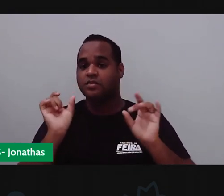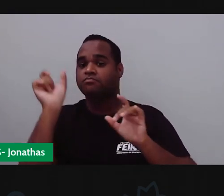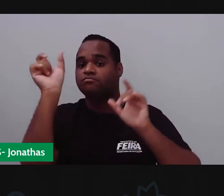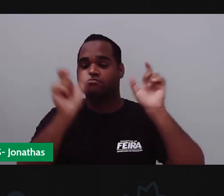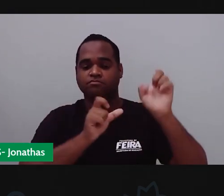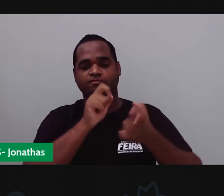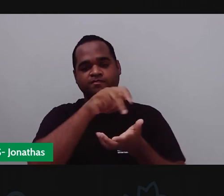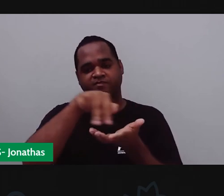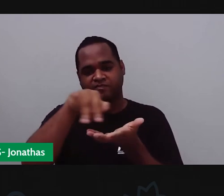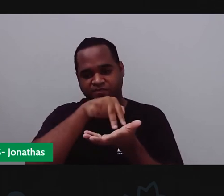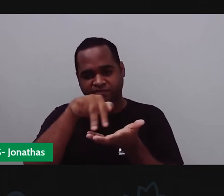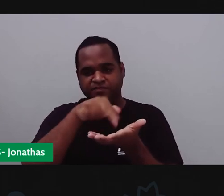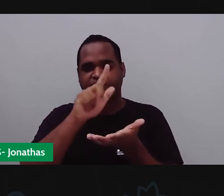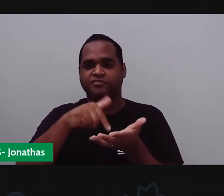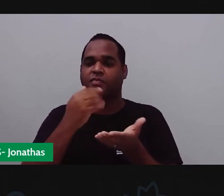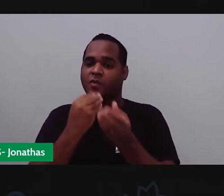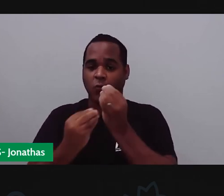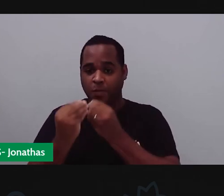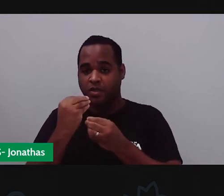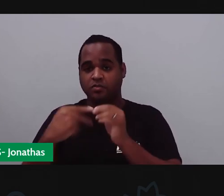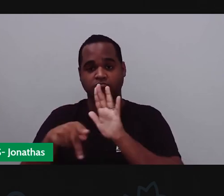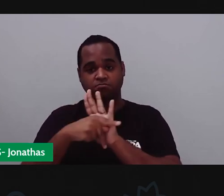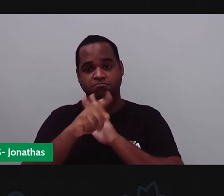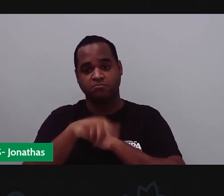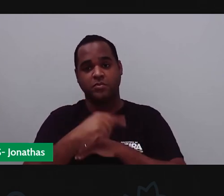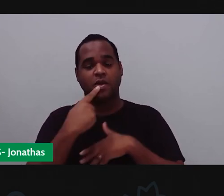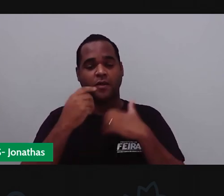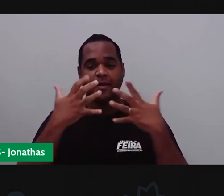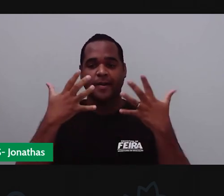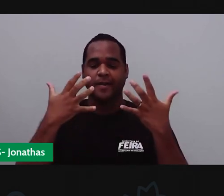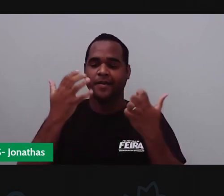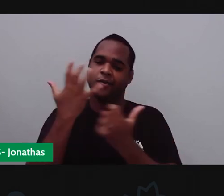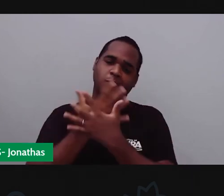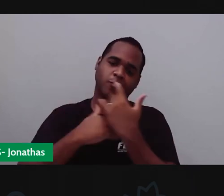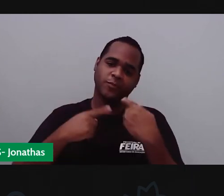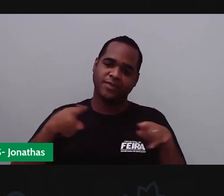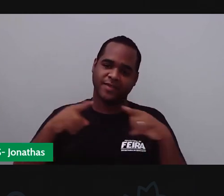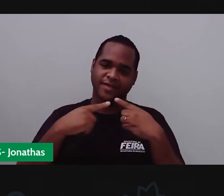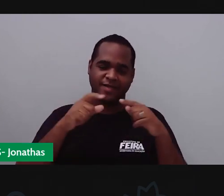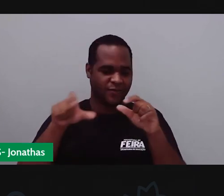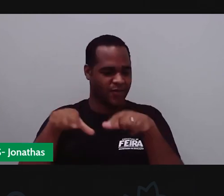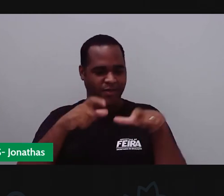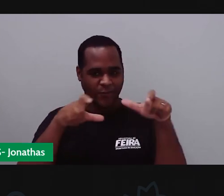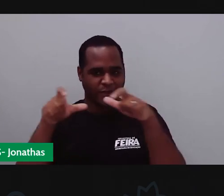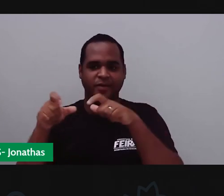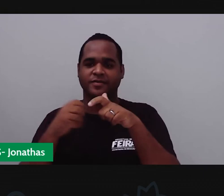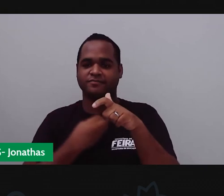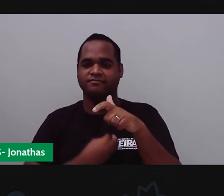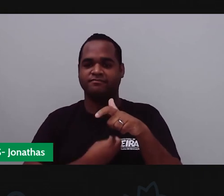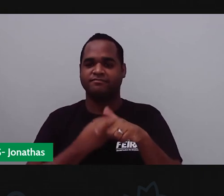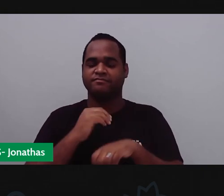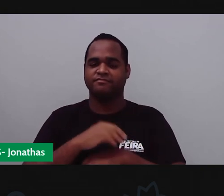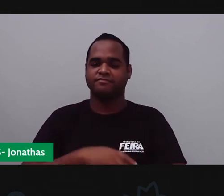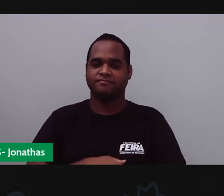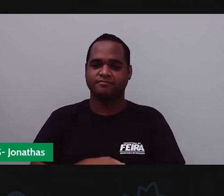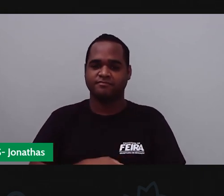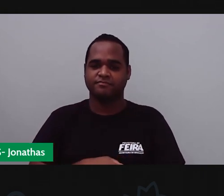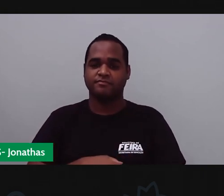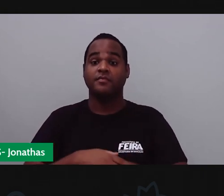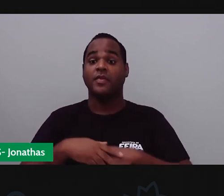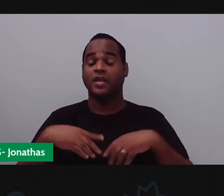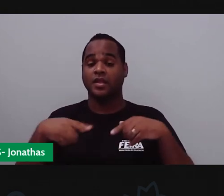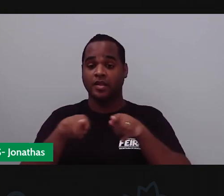danças típicas, comidas típicas, músicas regionais. a gente vê que a